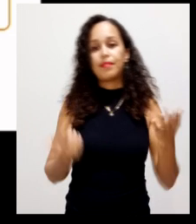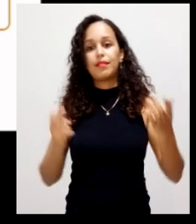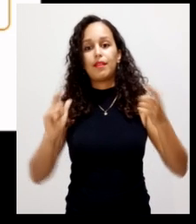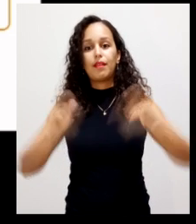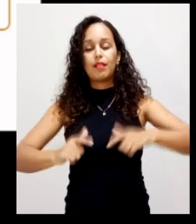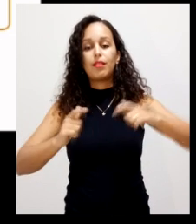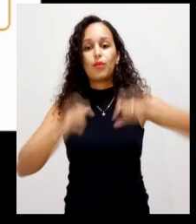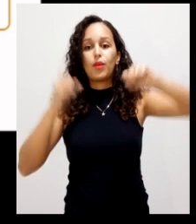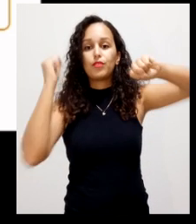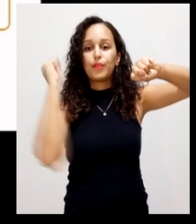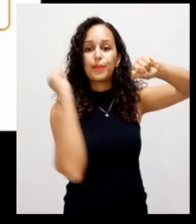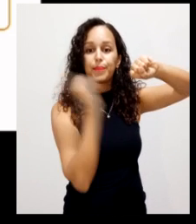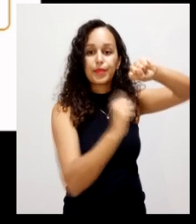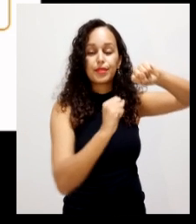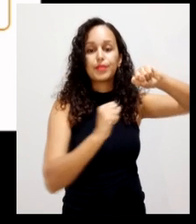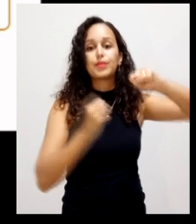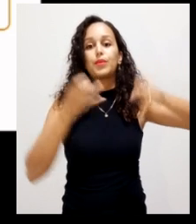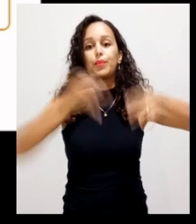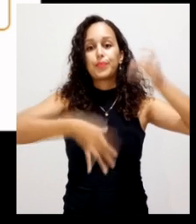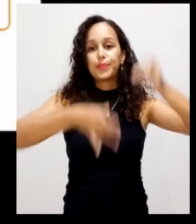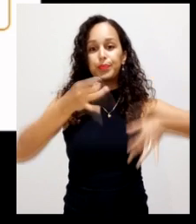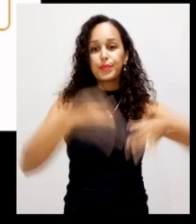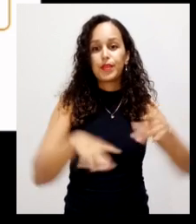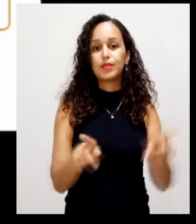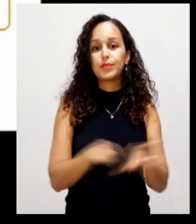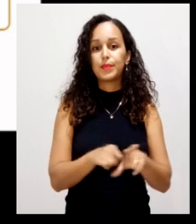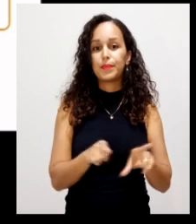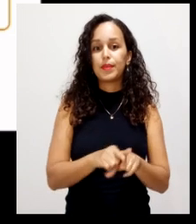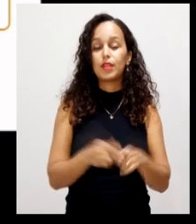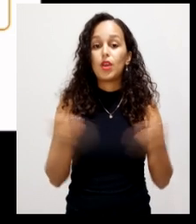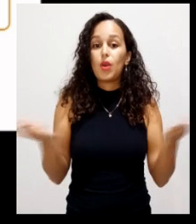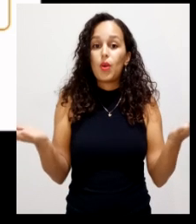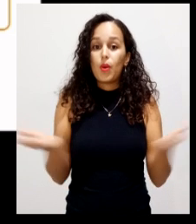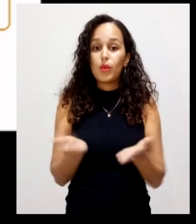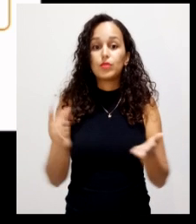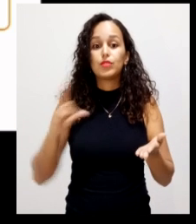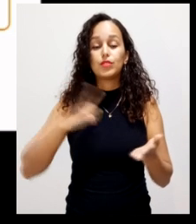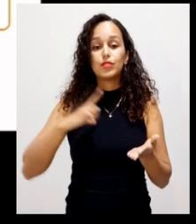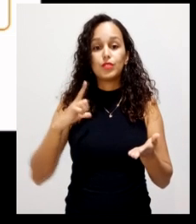leguminosa. Atualmente, nós temos um composto que é 100%